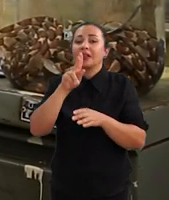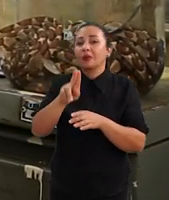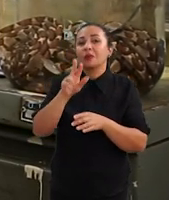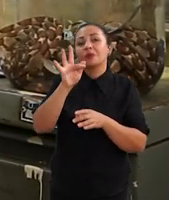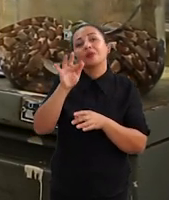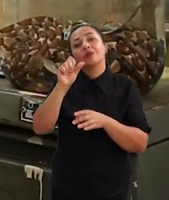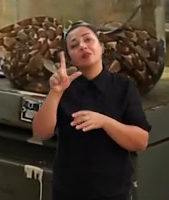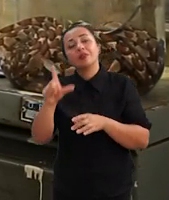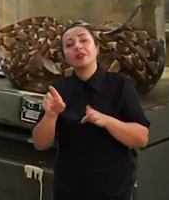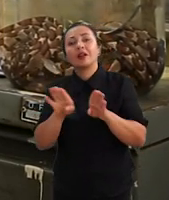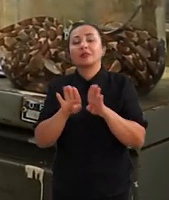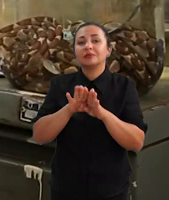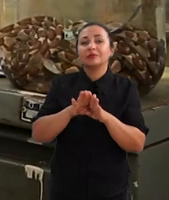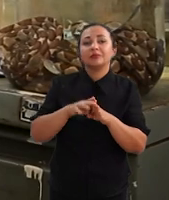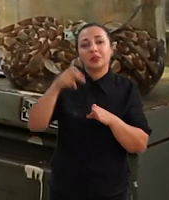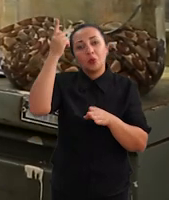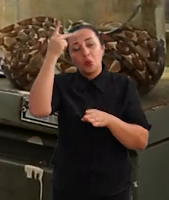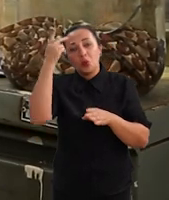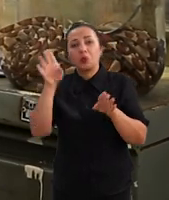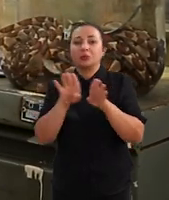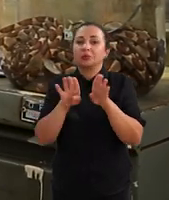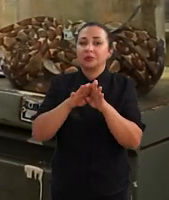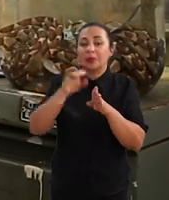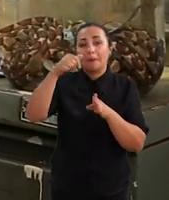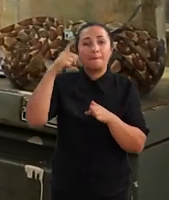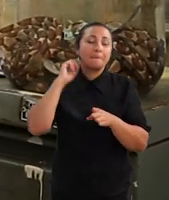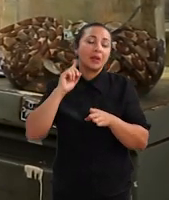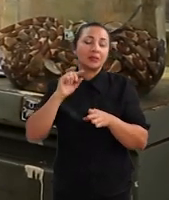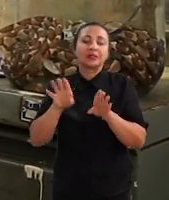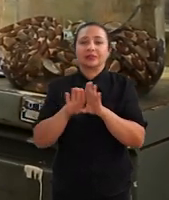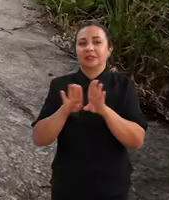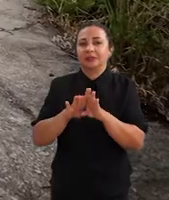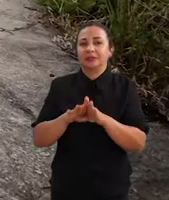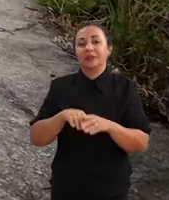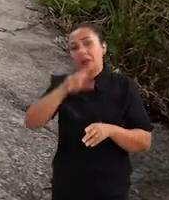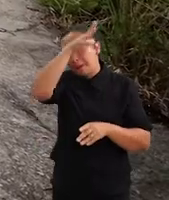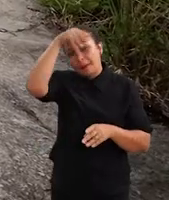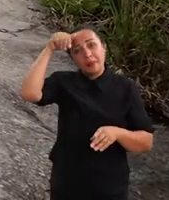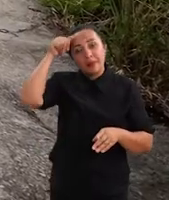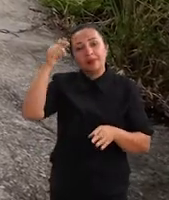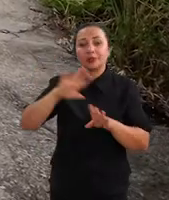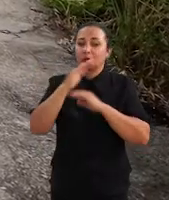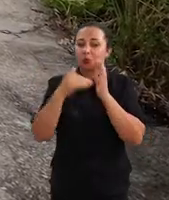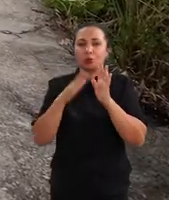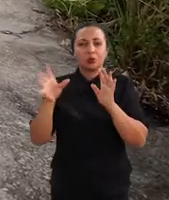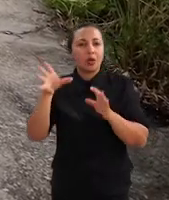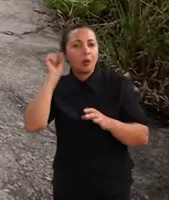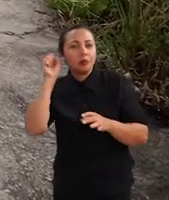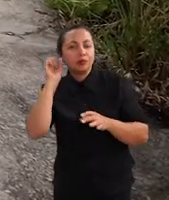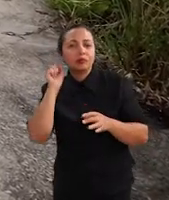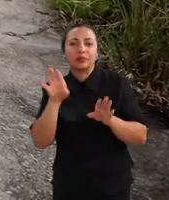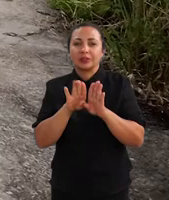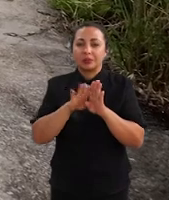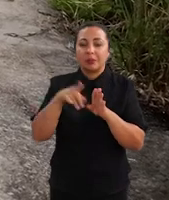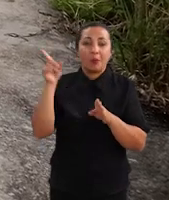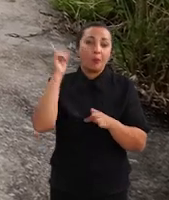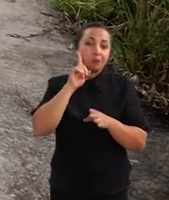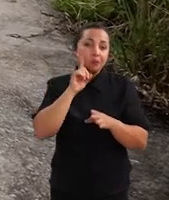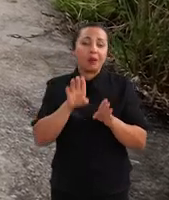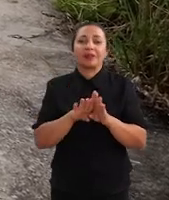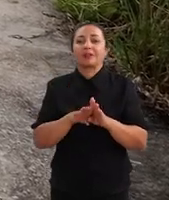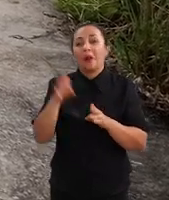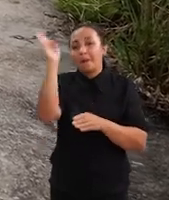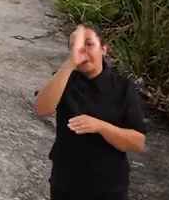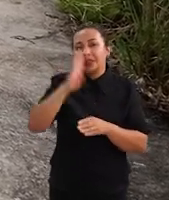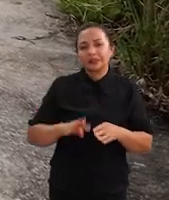da Universidade de Minnesota e do IMPA, em Manaus, todos trabalhando, integrados. A gente acha que todo mundo já ouviu, está cansado de ouvir, que o Brasil é